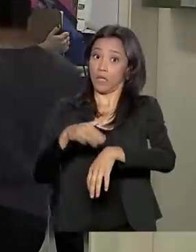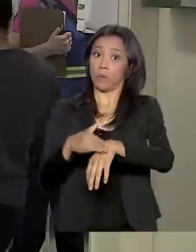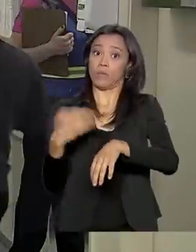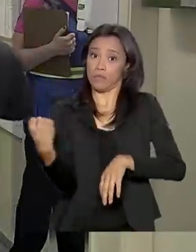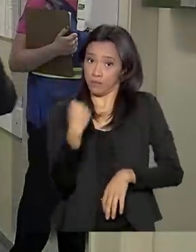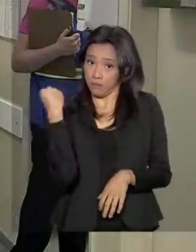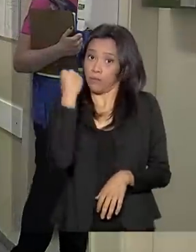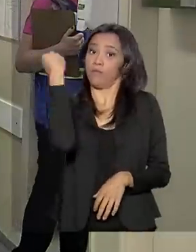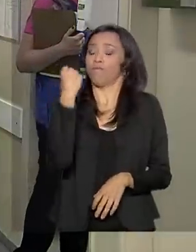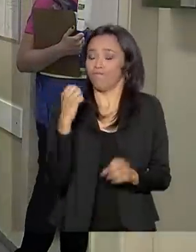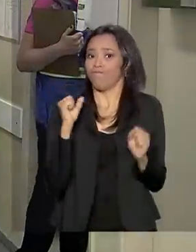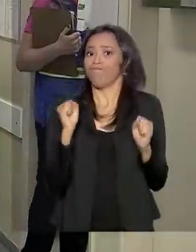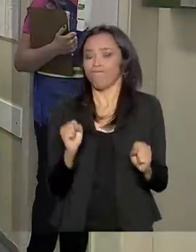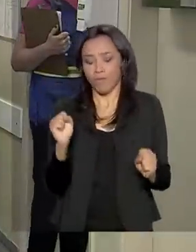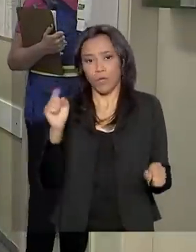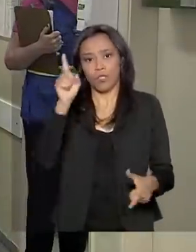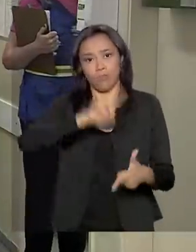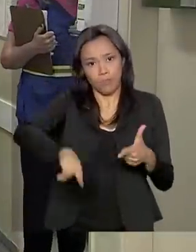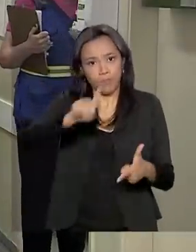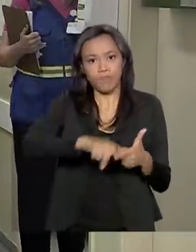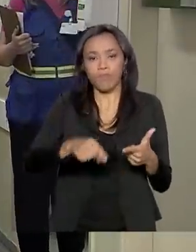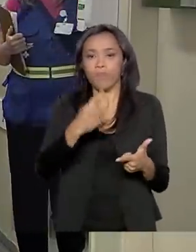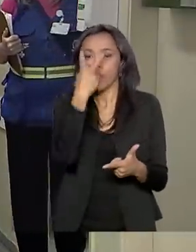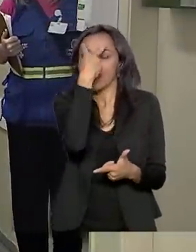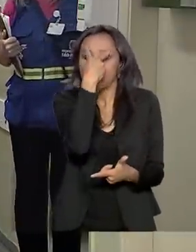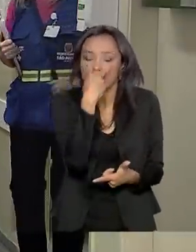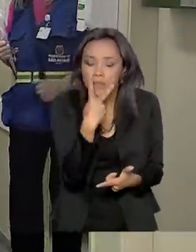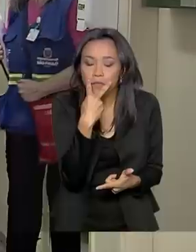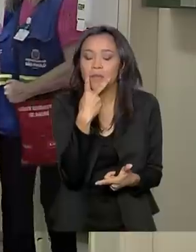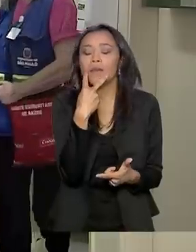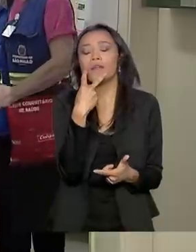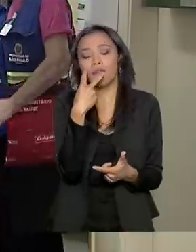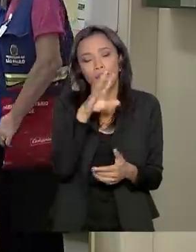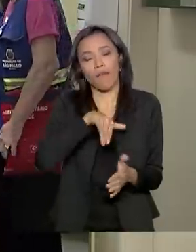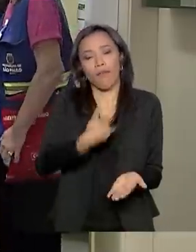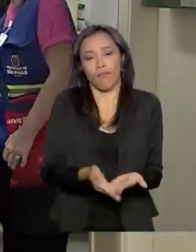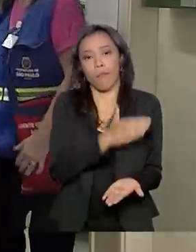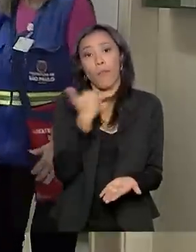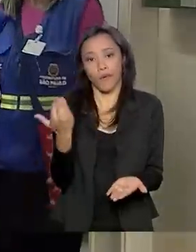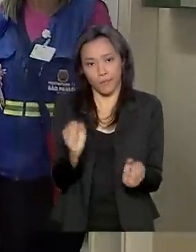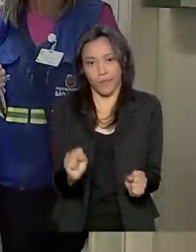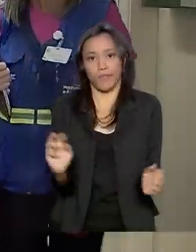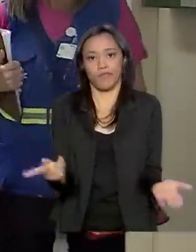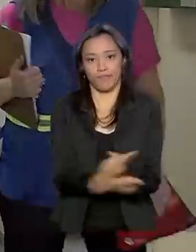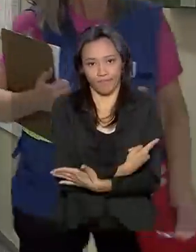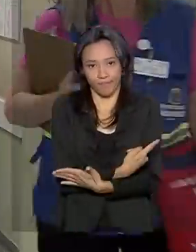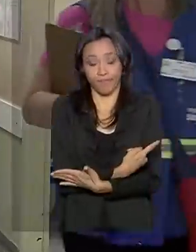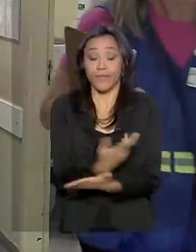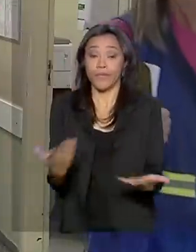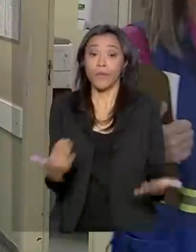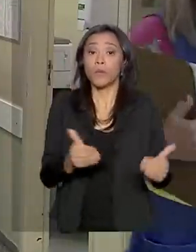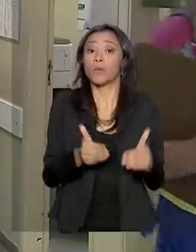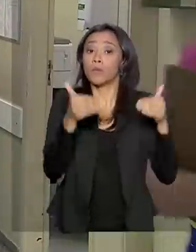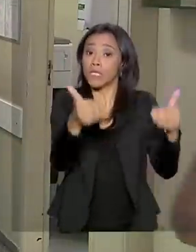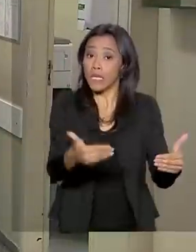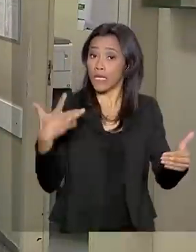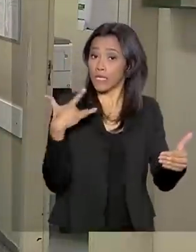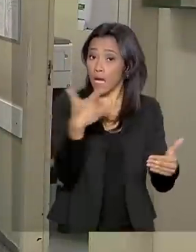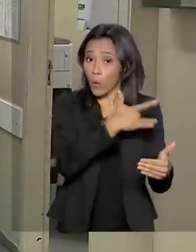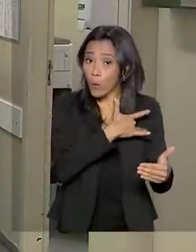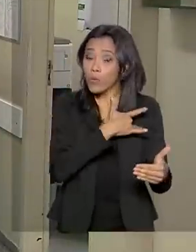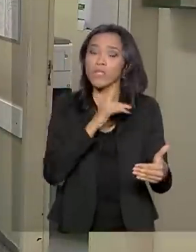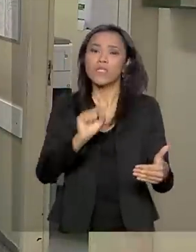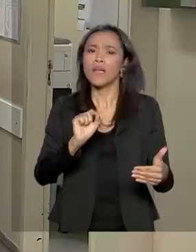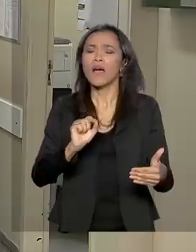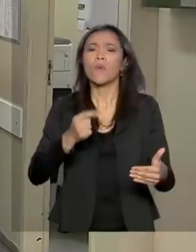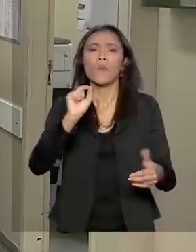pode trazer complicações, como cegueira e até a morte. O Ministério da Saúde está facilitando a vacinação em todas